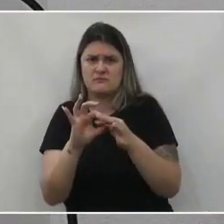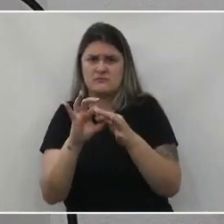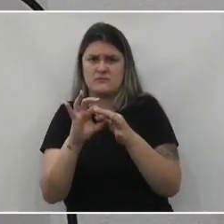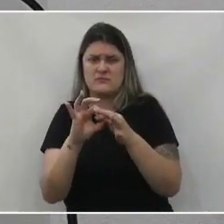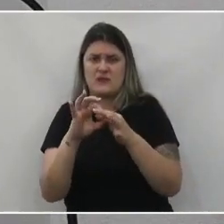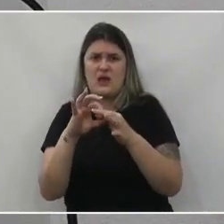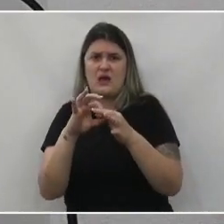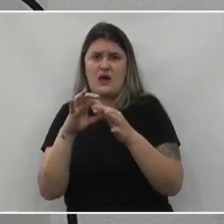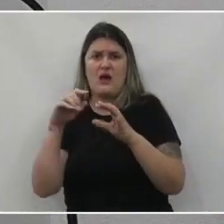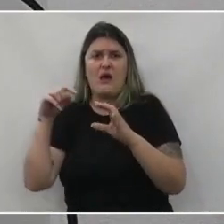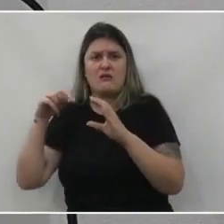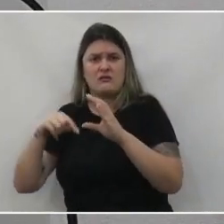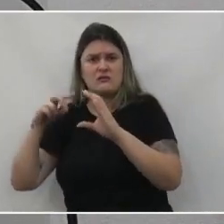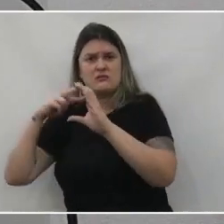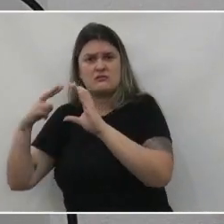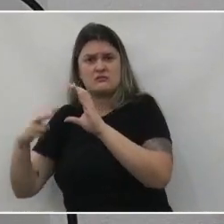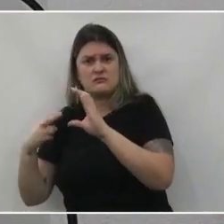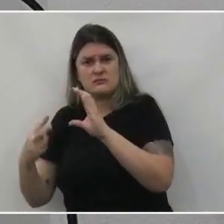legislativo.